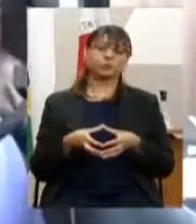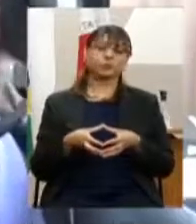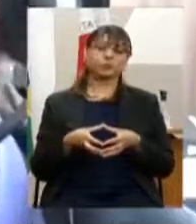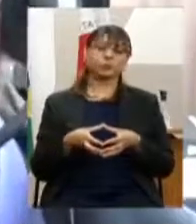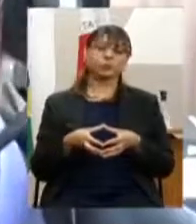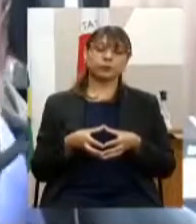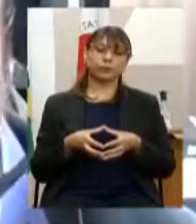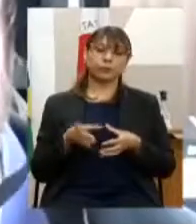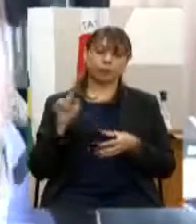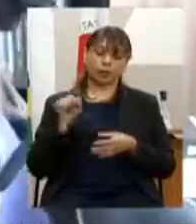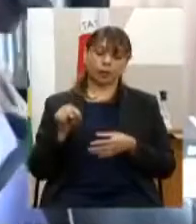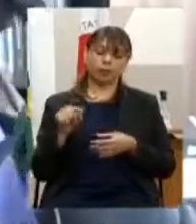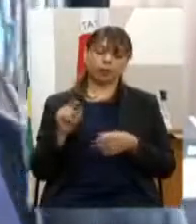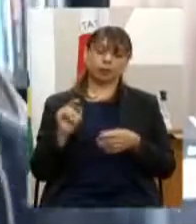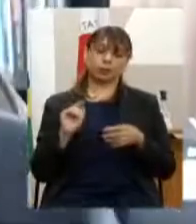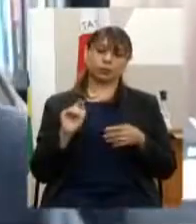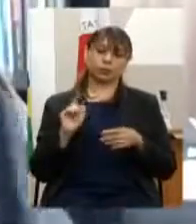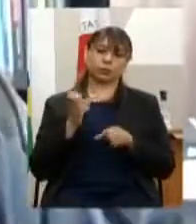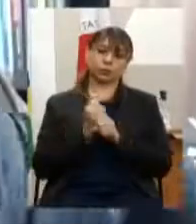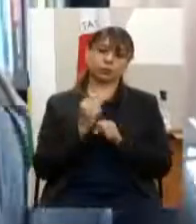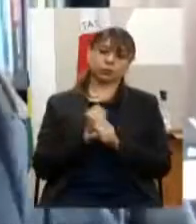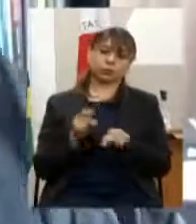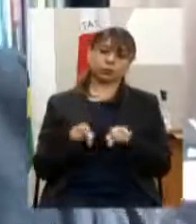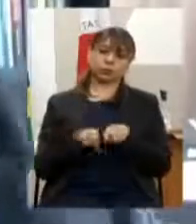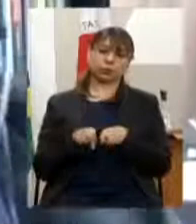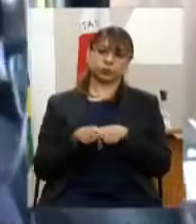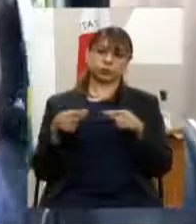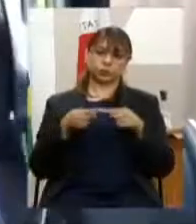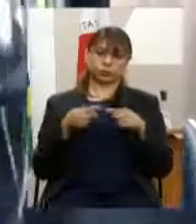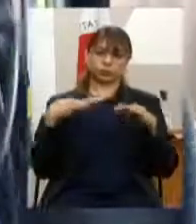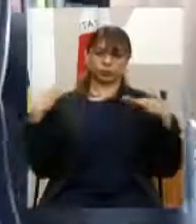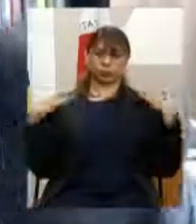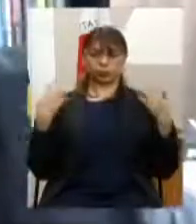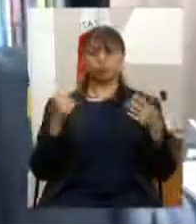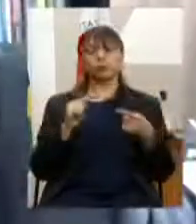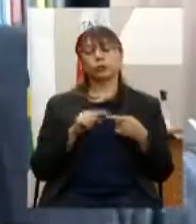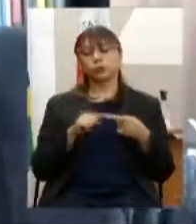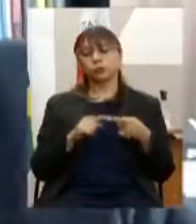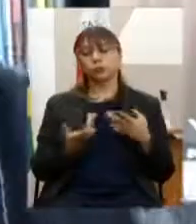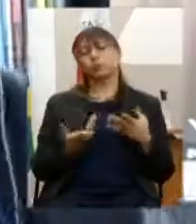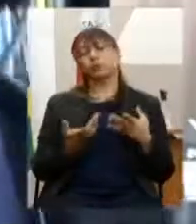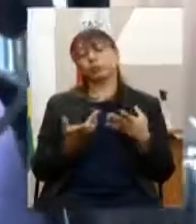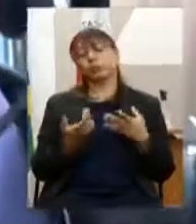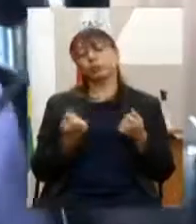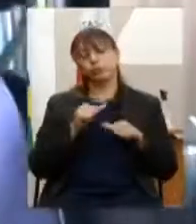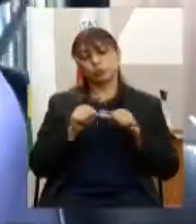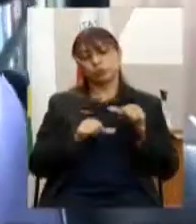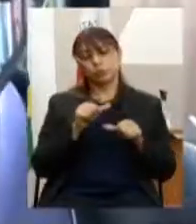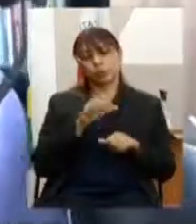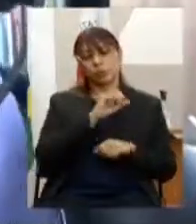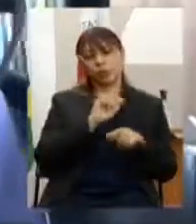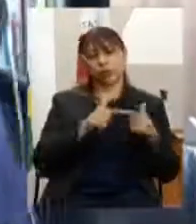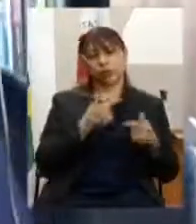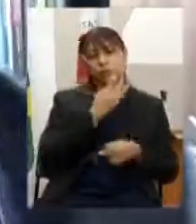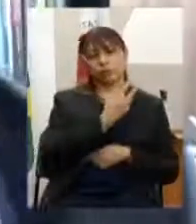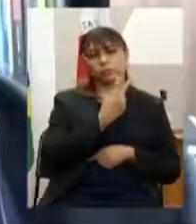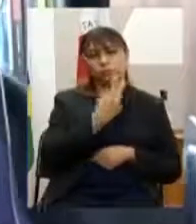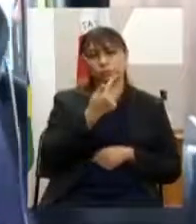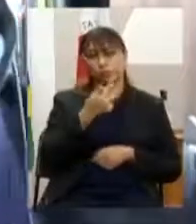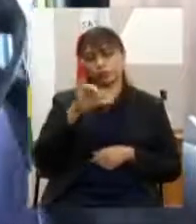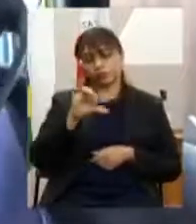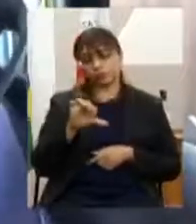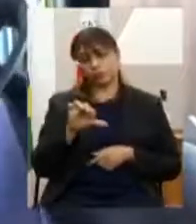segmentos turísticos temos aí os pontos primeiro ponto alterar a finalidade da ação 4279